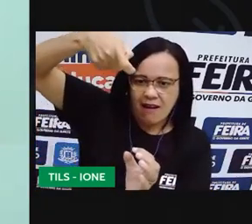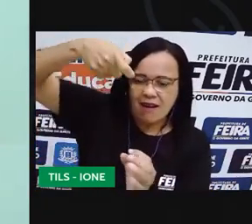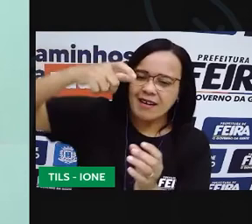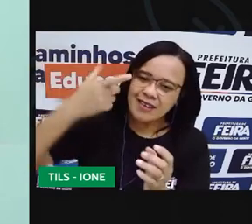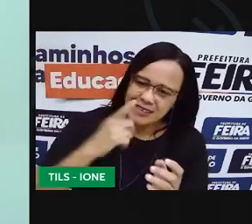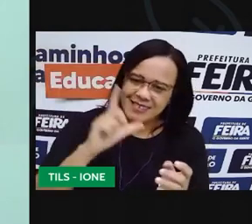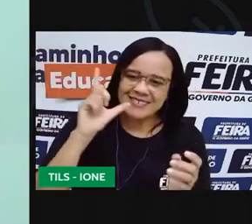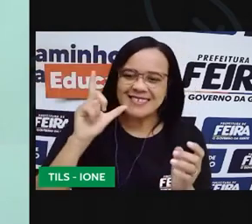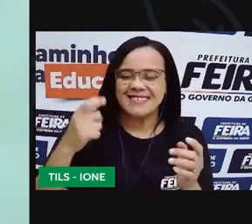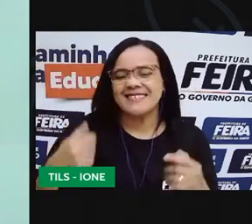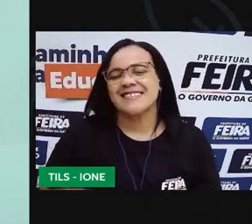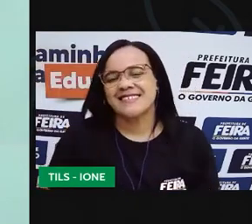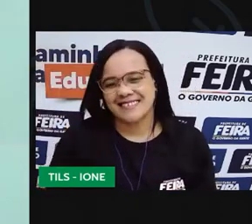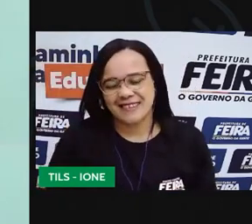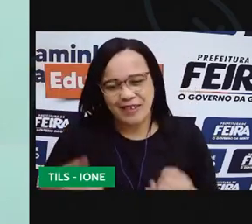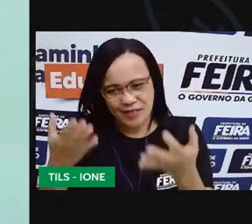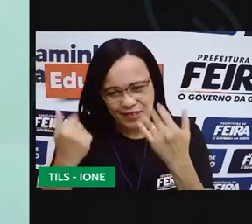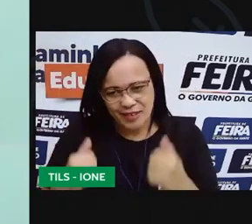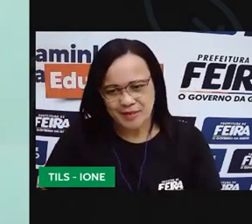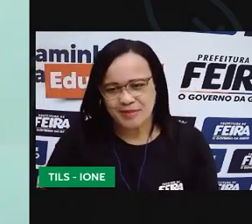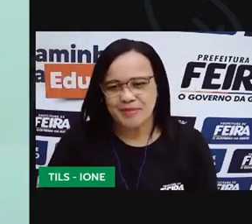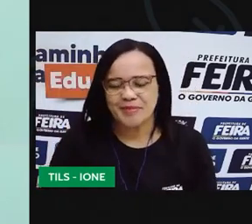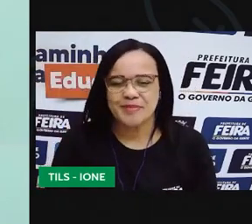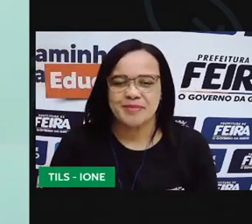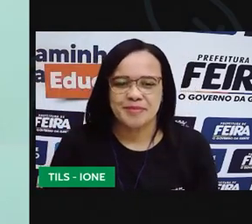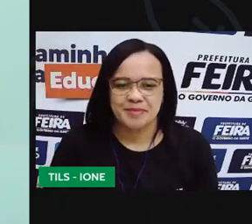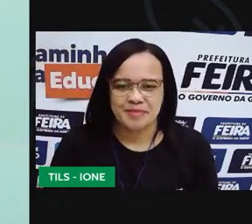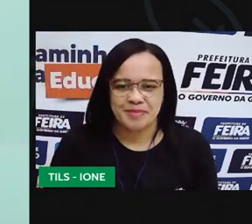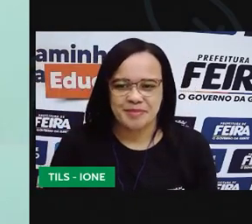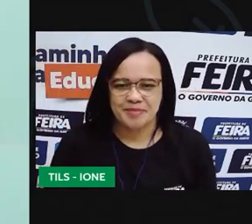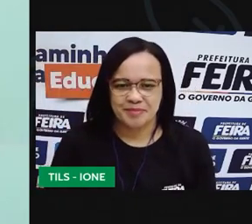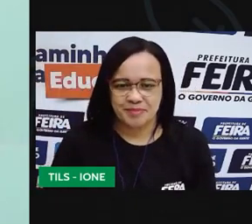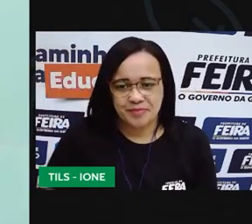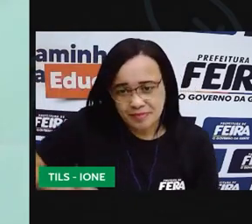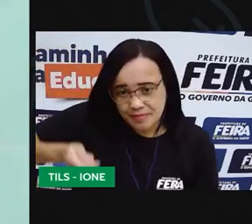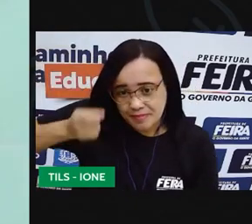Então vamos lá Fescando